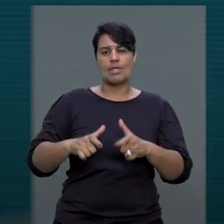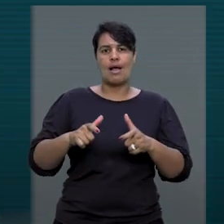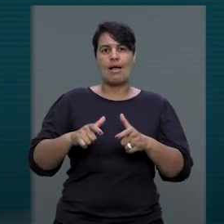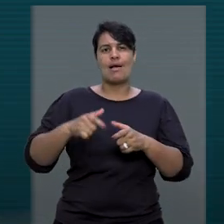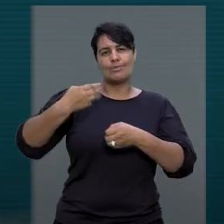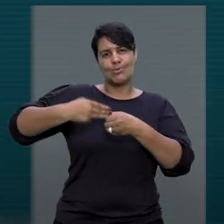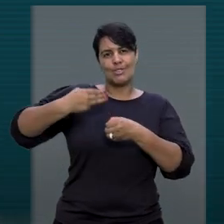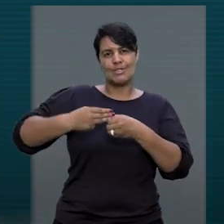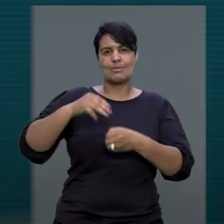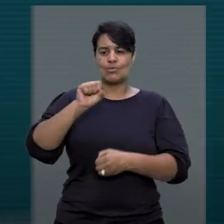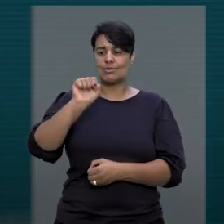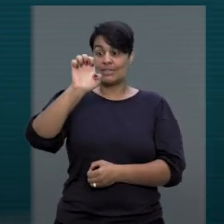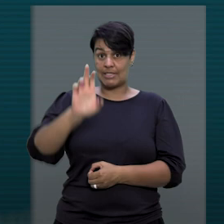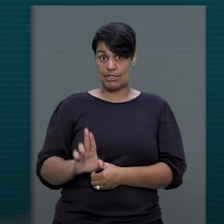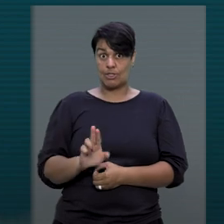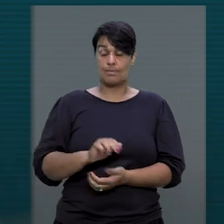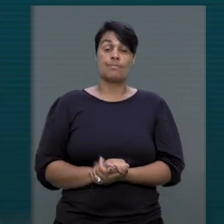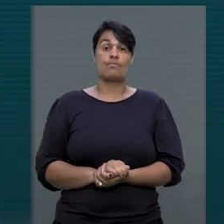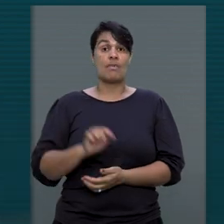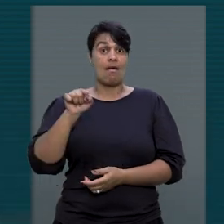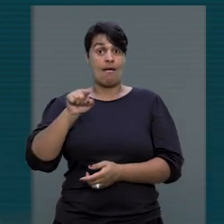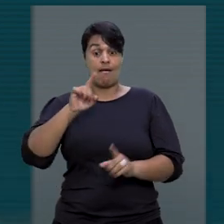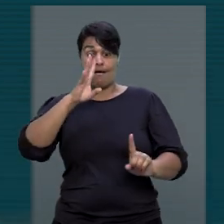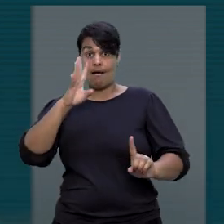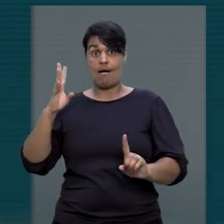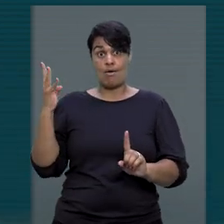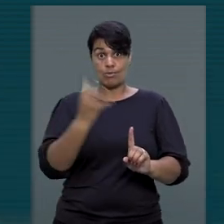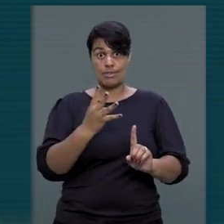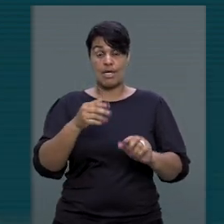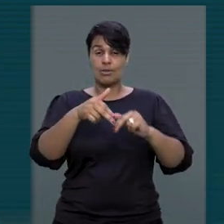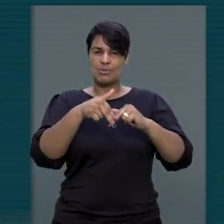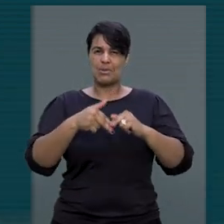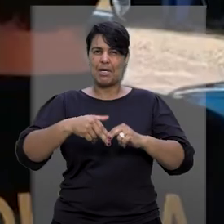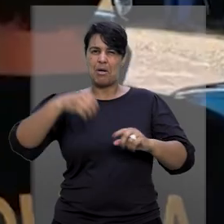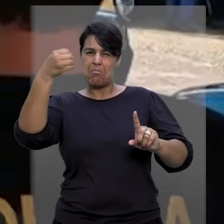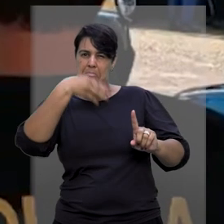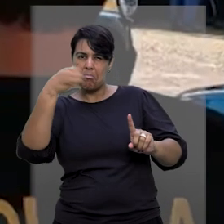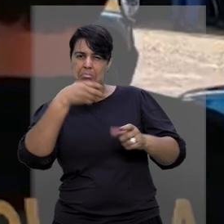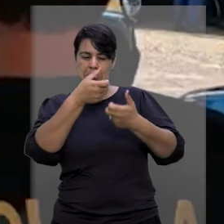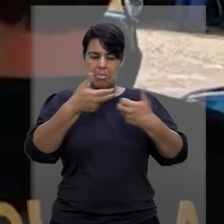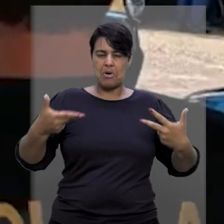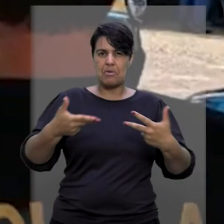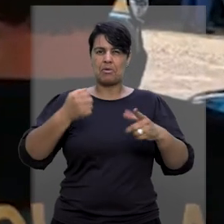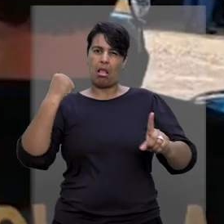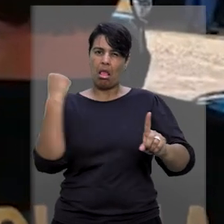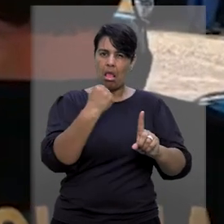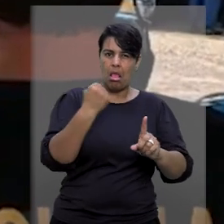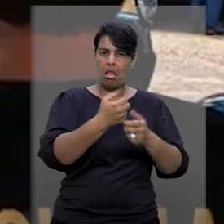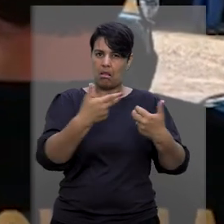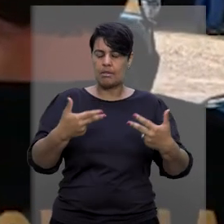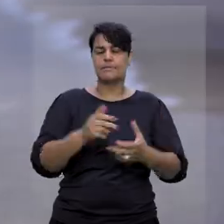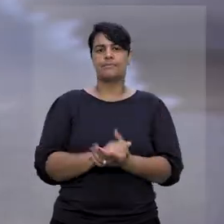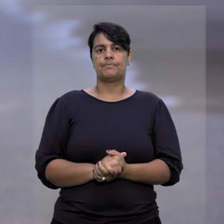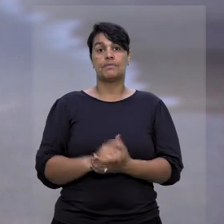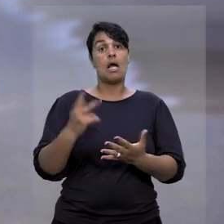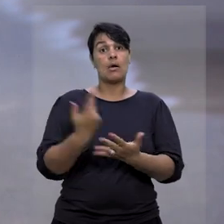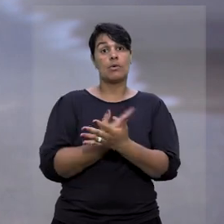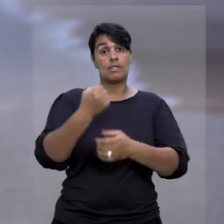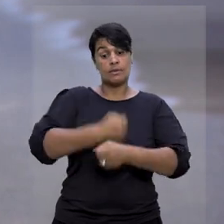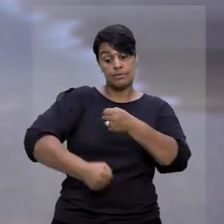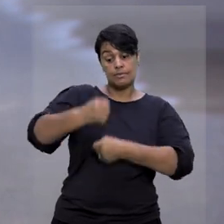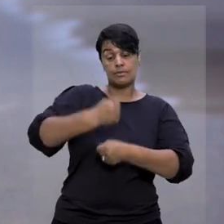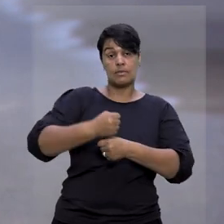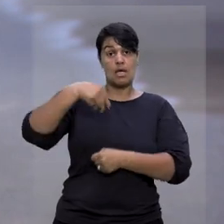município de Umbaúba, em Sergipe. Ele é acusado de abuso de autoridade, tortura e homicídio qualificado. O caso